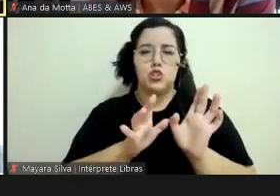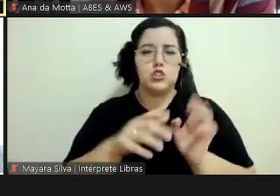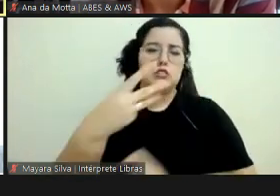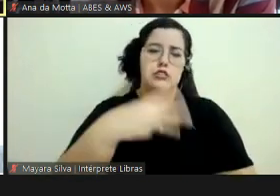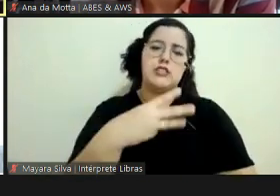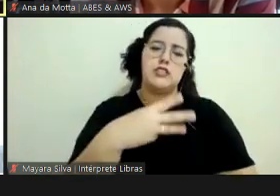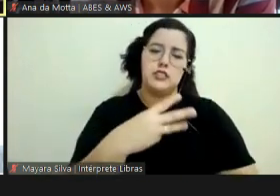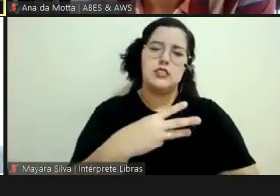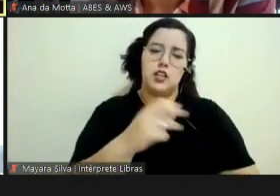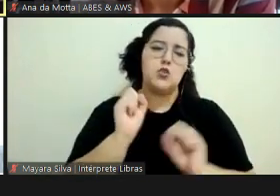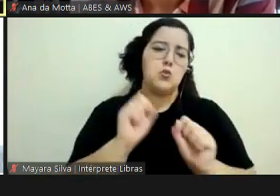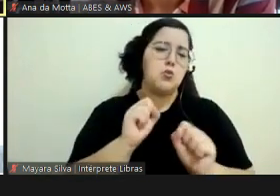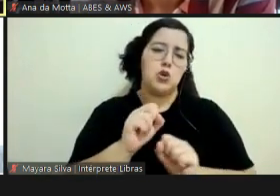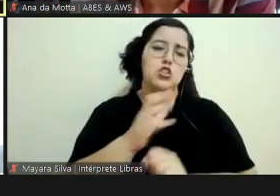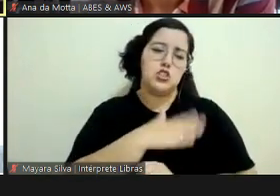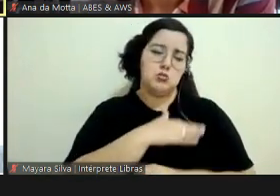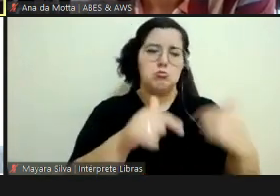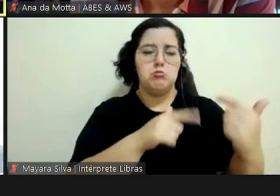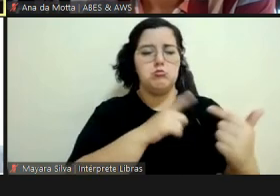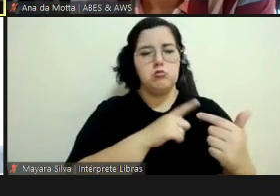nós temos terceirização em TIC lá.